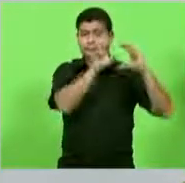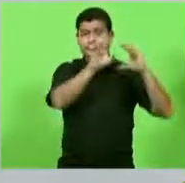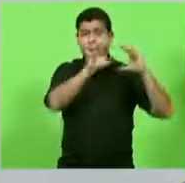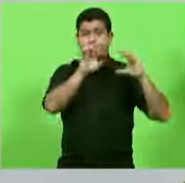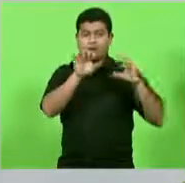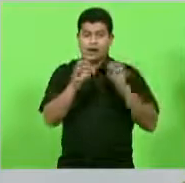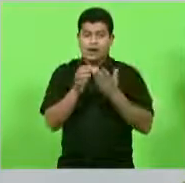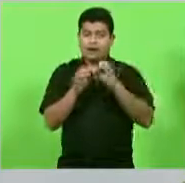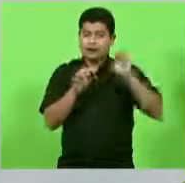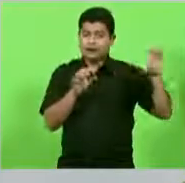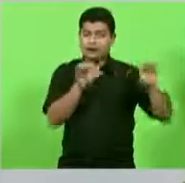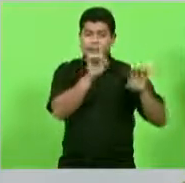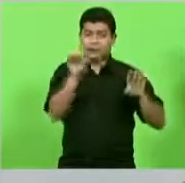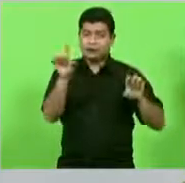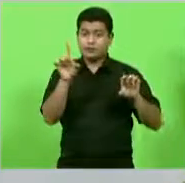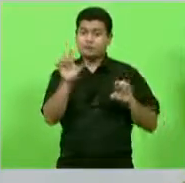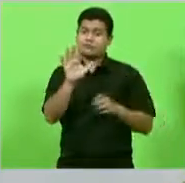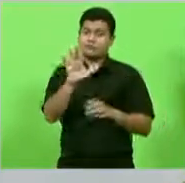pois bem o cérebro